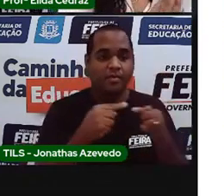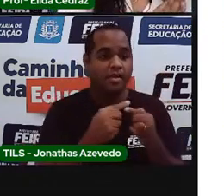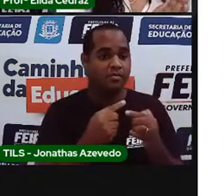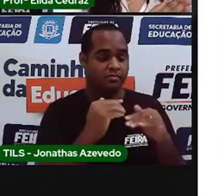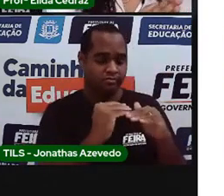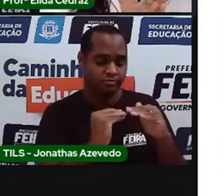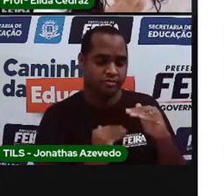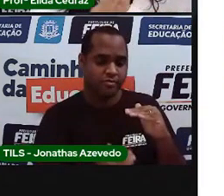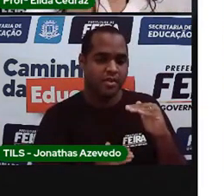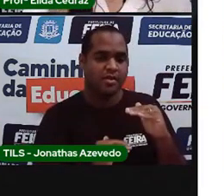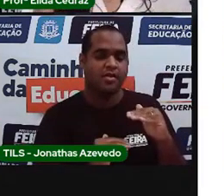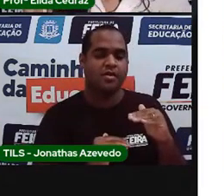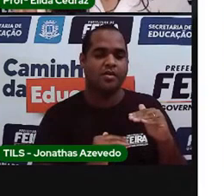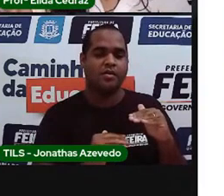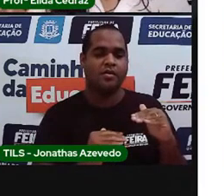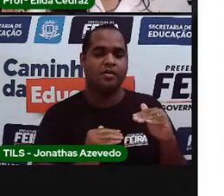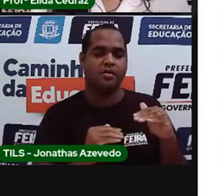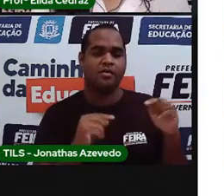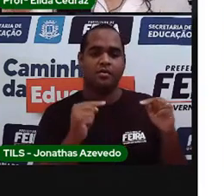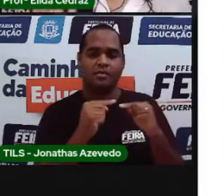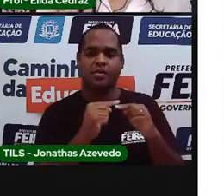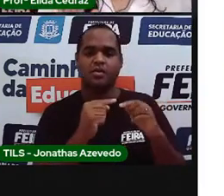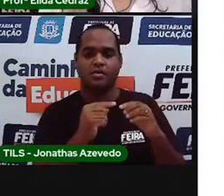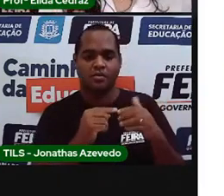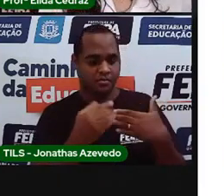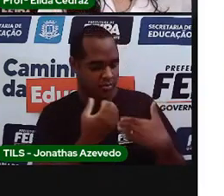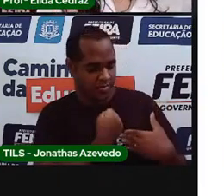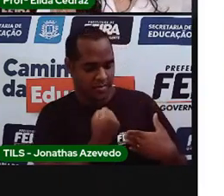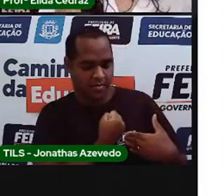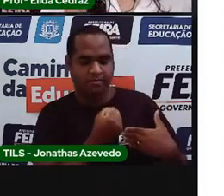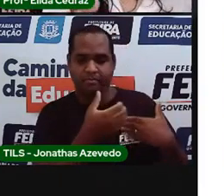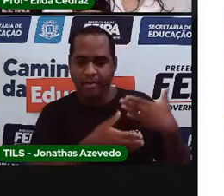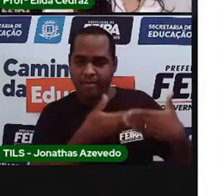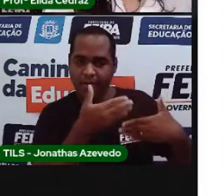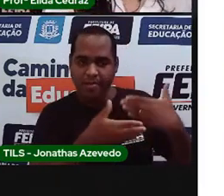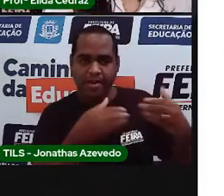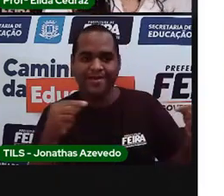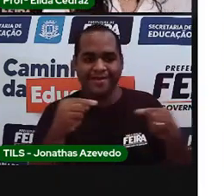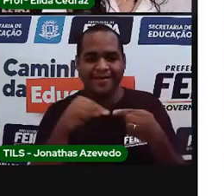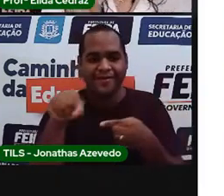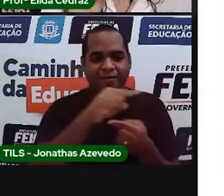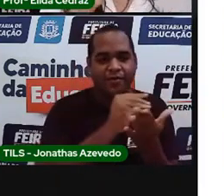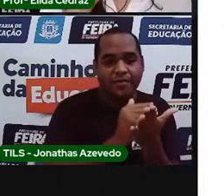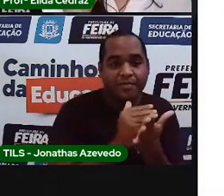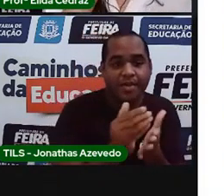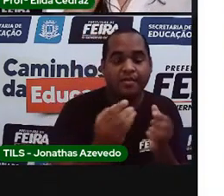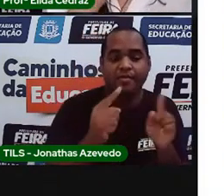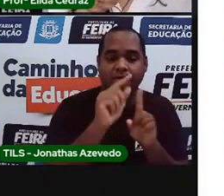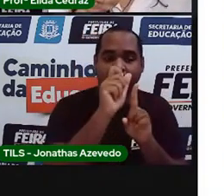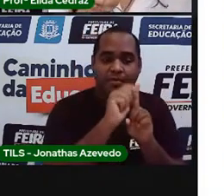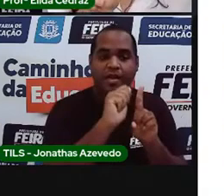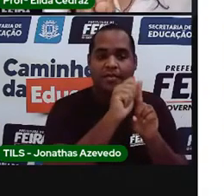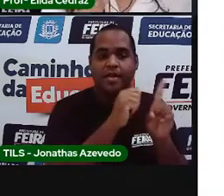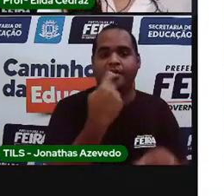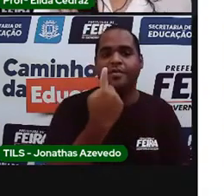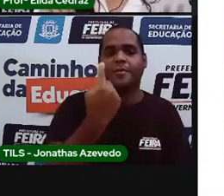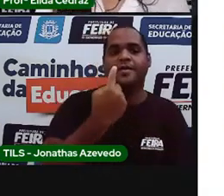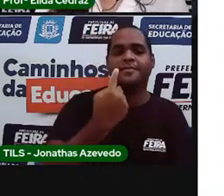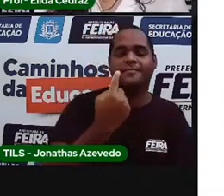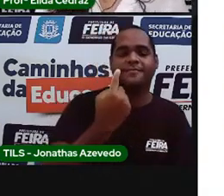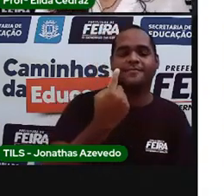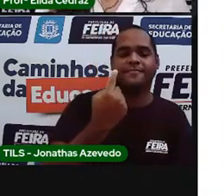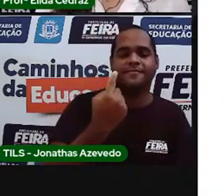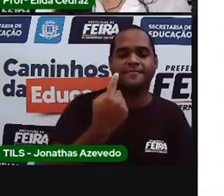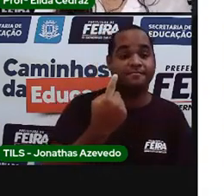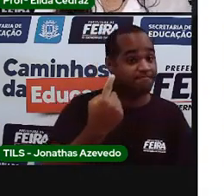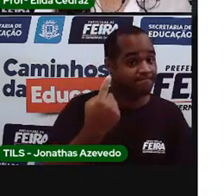menor para o maior. E aí, nós começamos o mês no dia primeiro. E